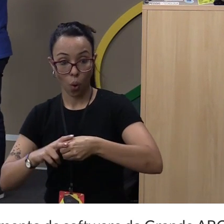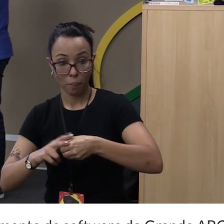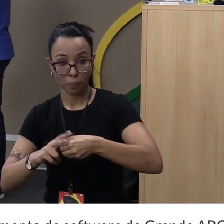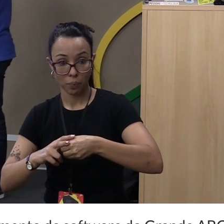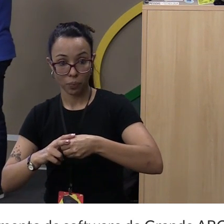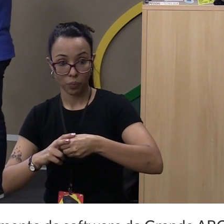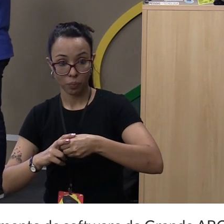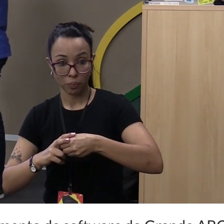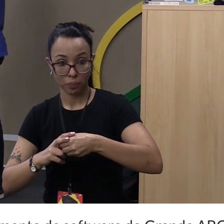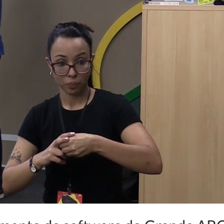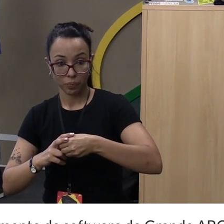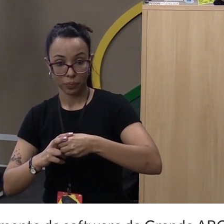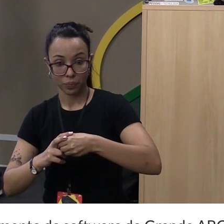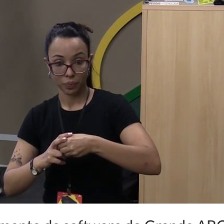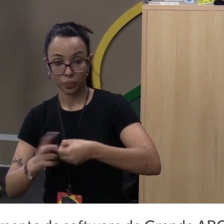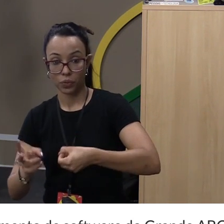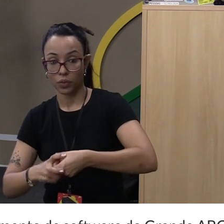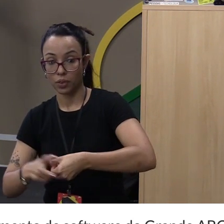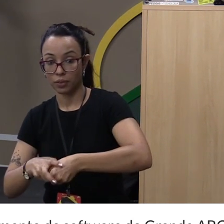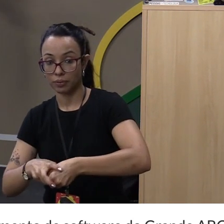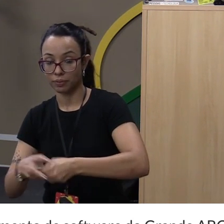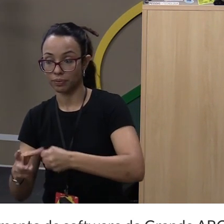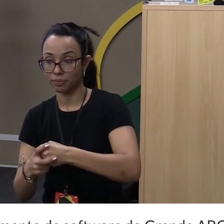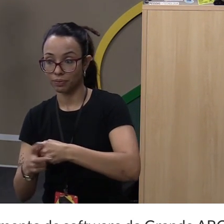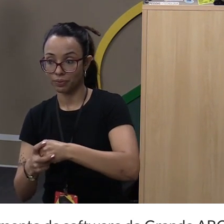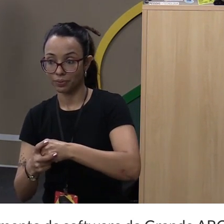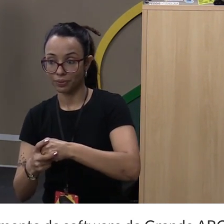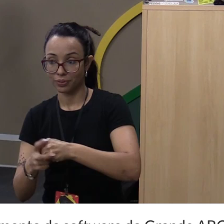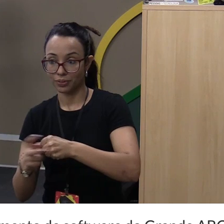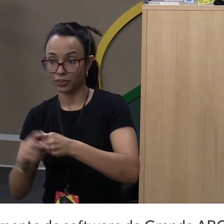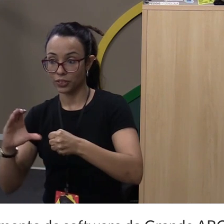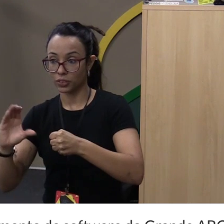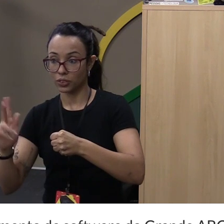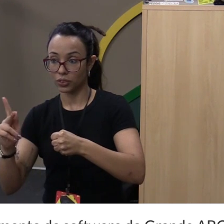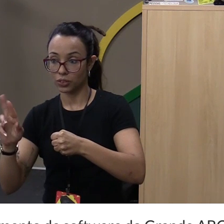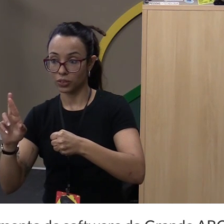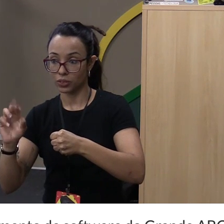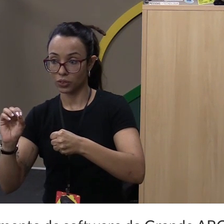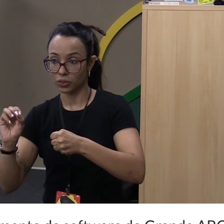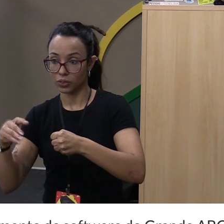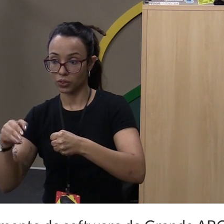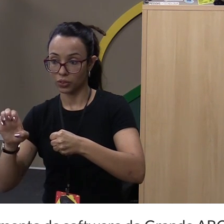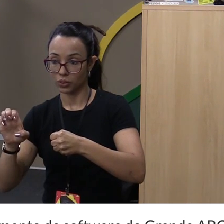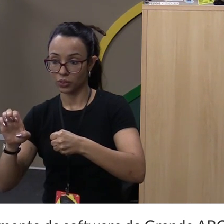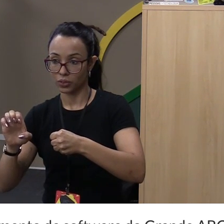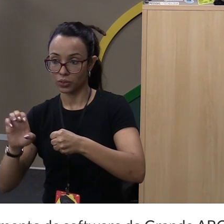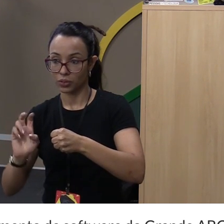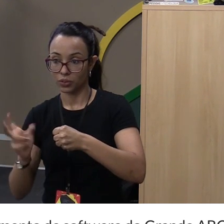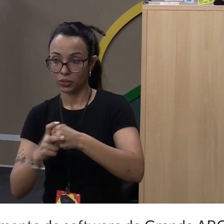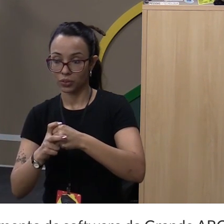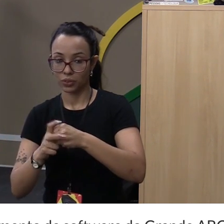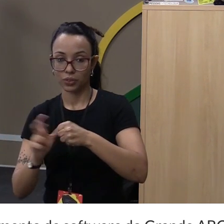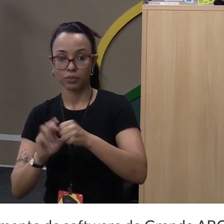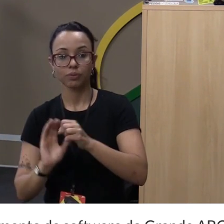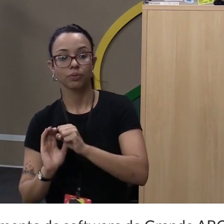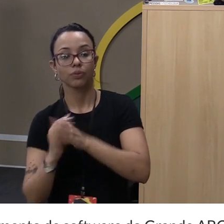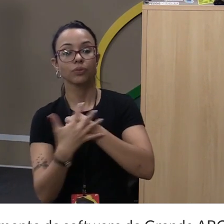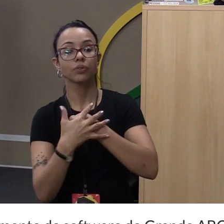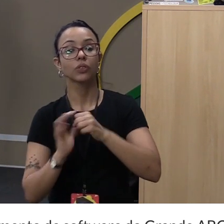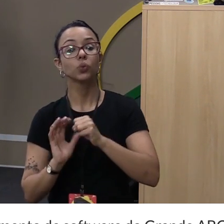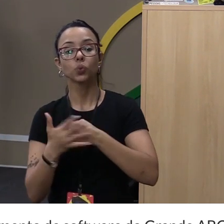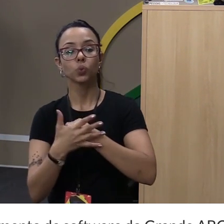cada um dos palestrantes da foto está dentro de uma tag article com uma classe speaker.